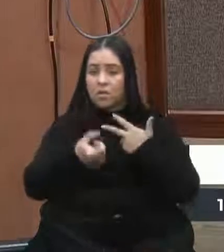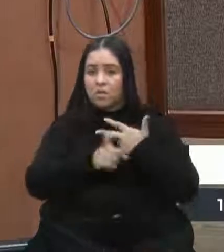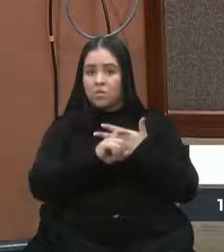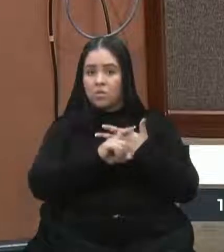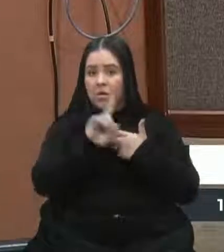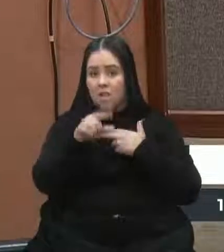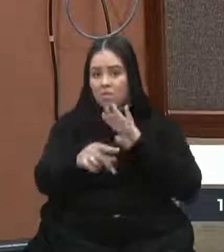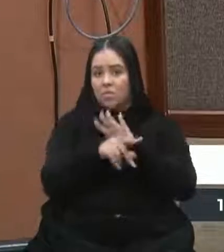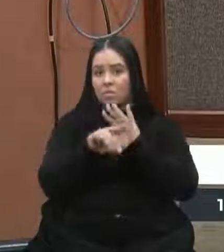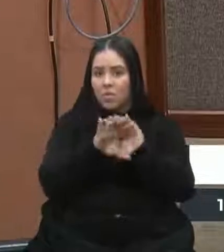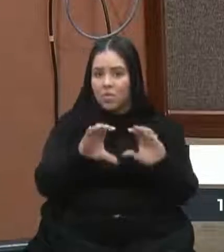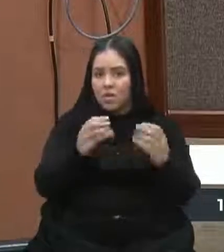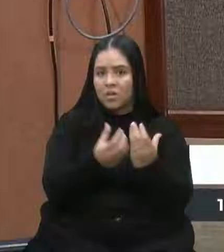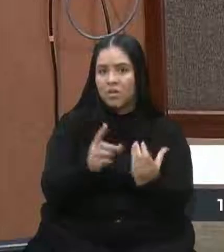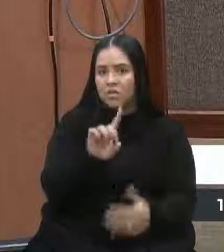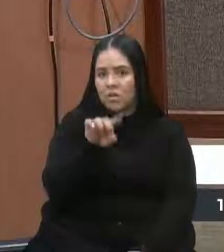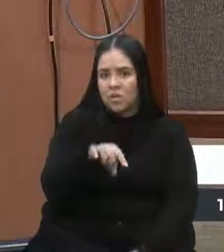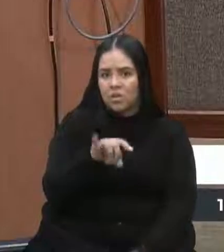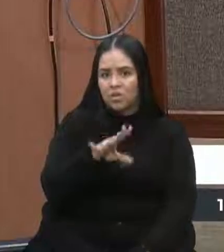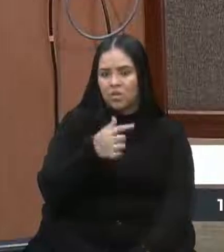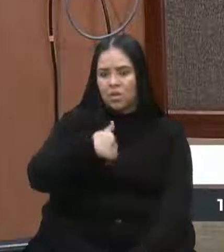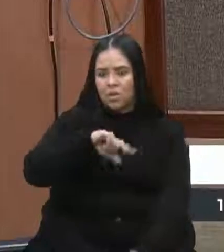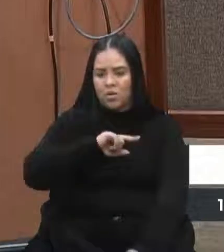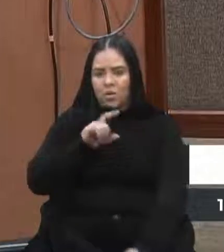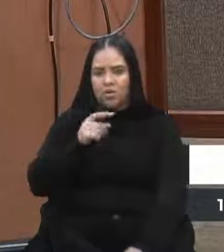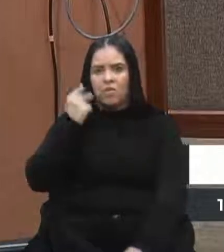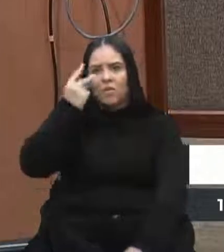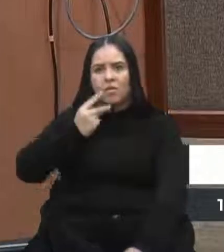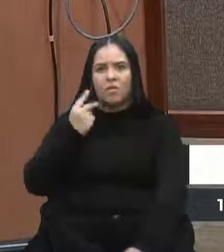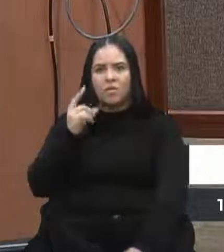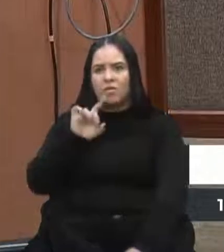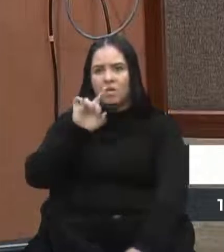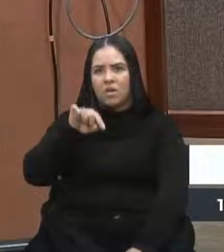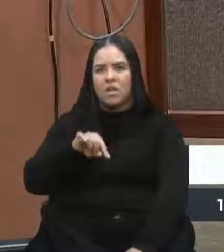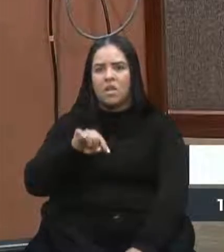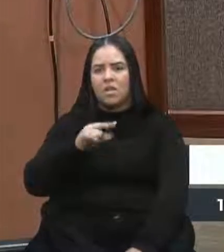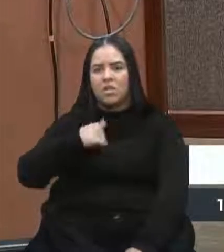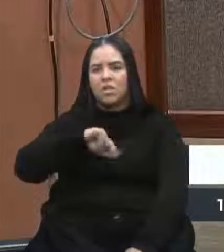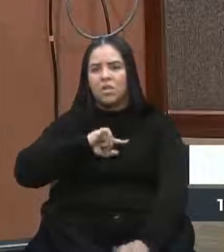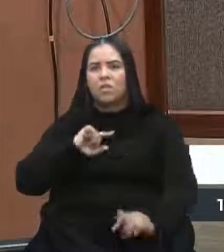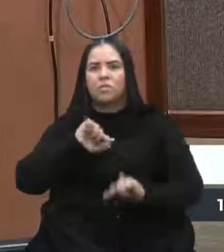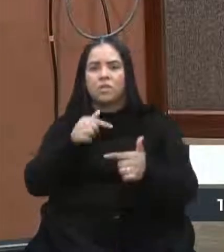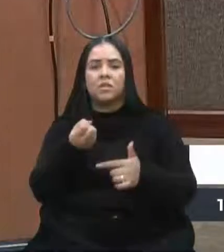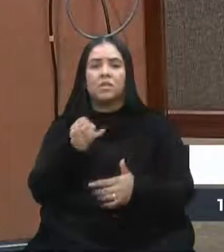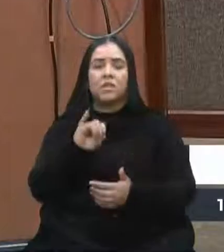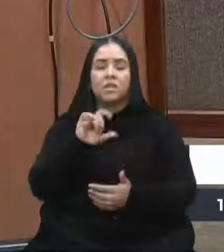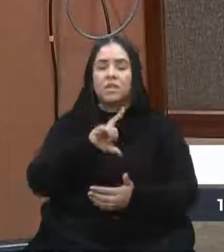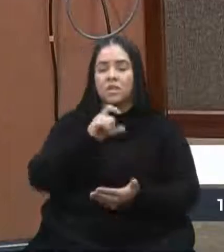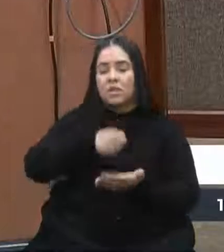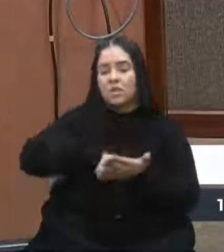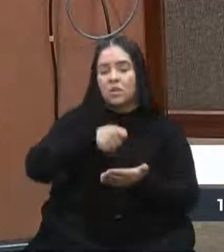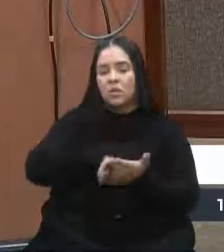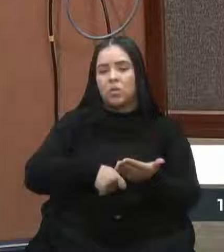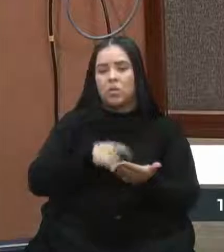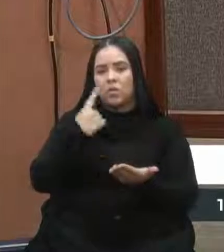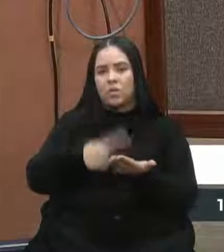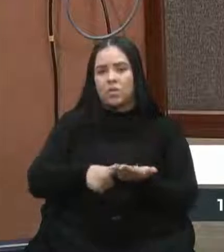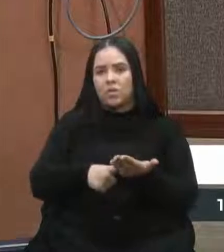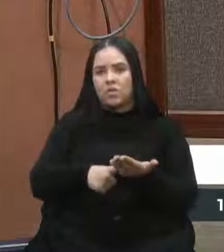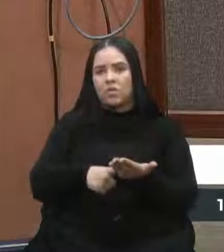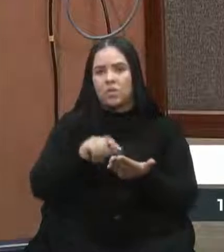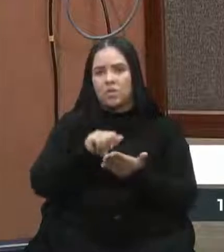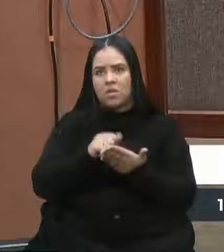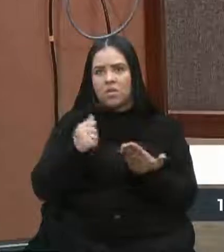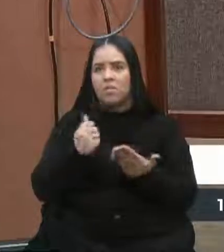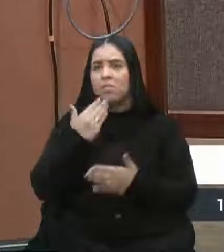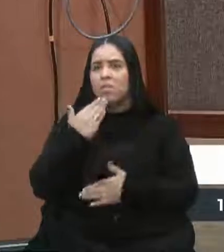comunidade, não é só para nós, vereadores. Não é essa a função. Então, se tentou marcar uma agenda com a secretária, sabe para quando? Foi